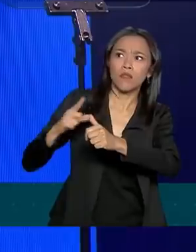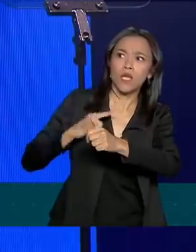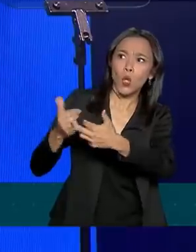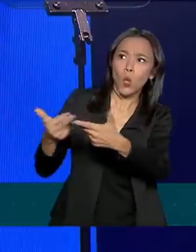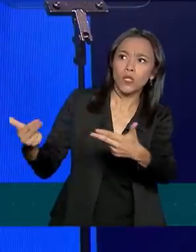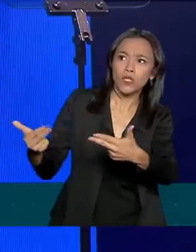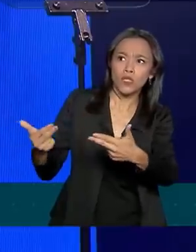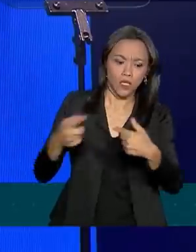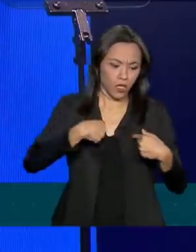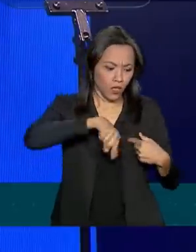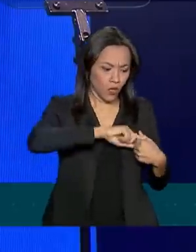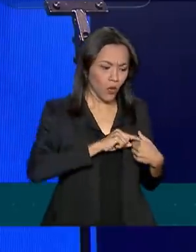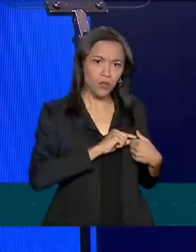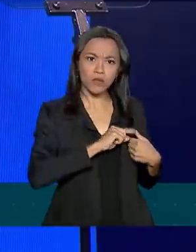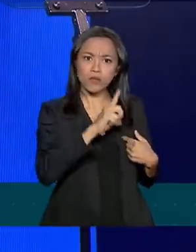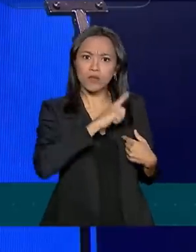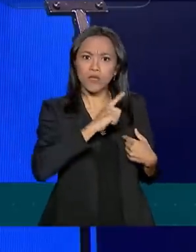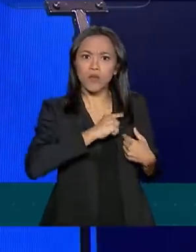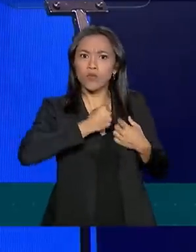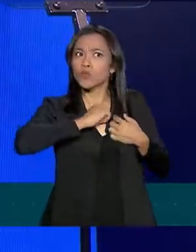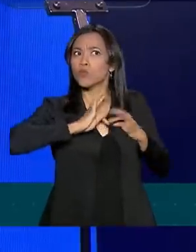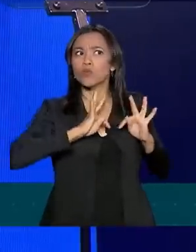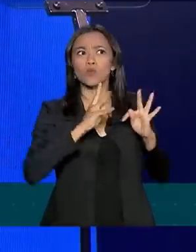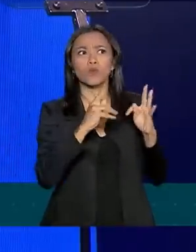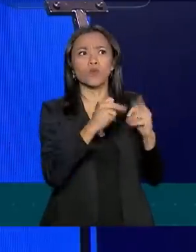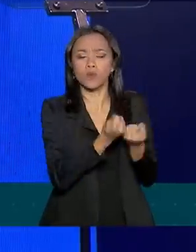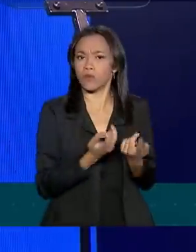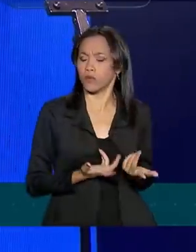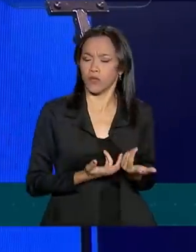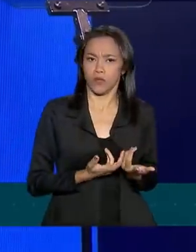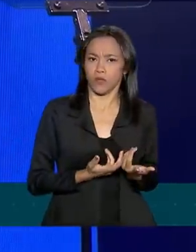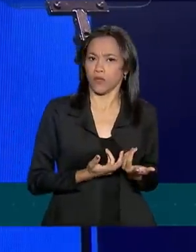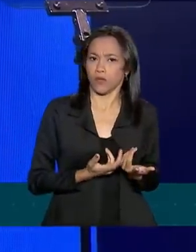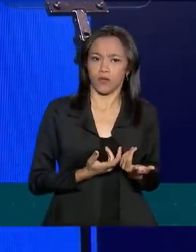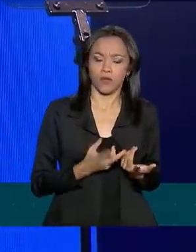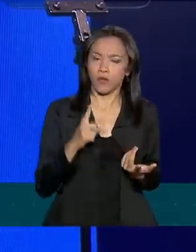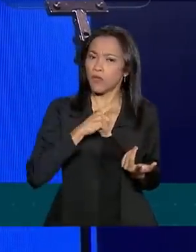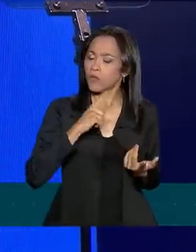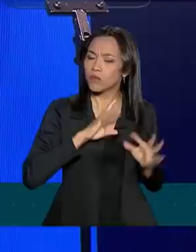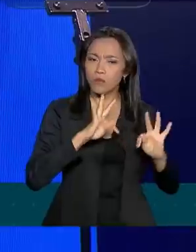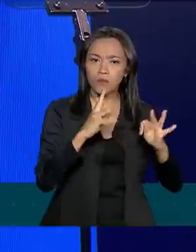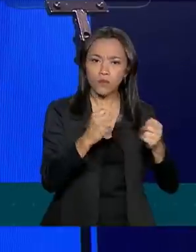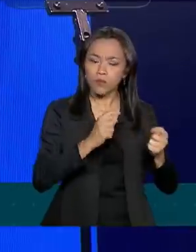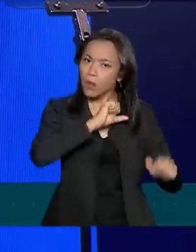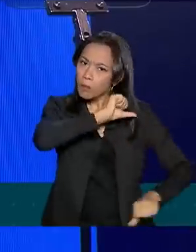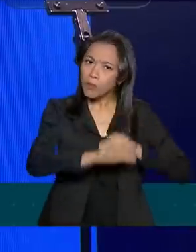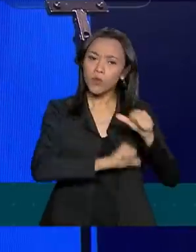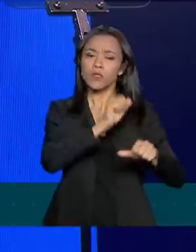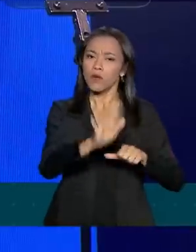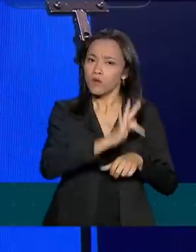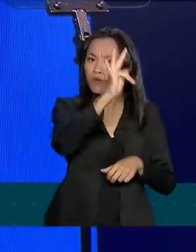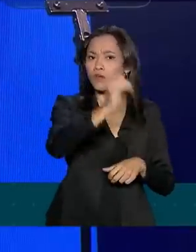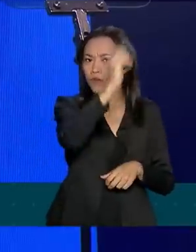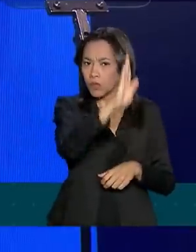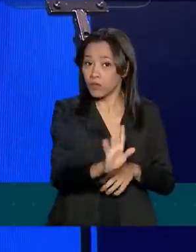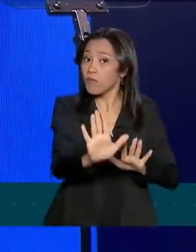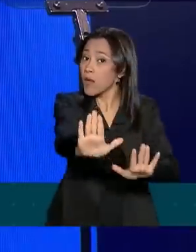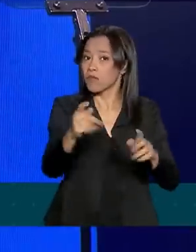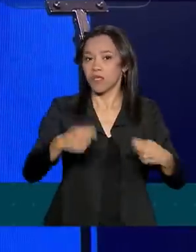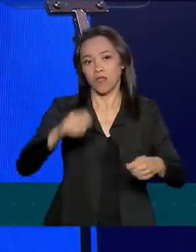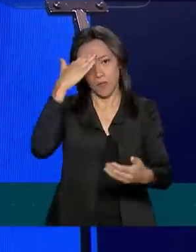temos e o que nós não somos. Nós temos tudo para realmente mudarmos o destino do Brasil. Mas precisamos da confiança,